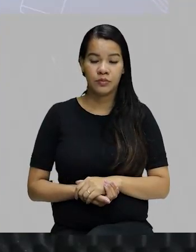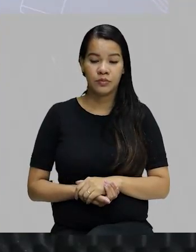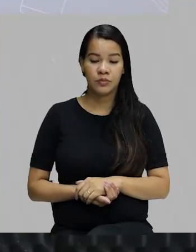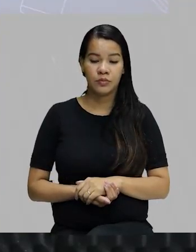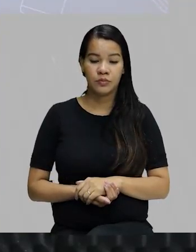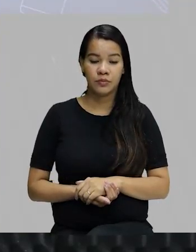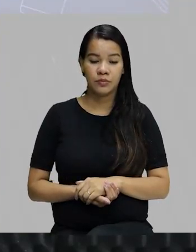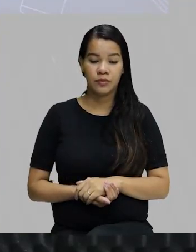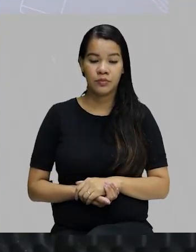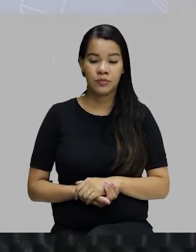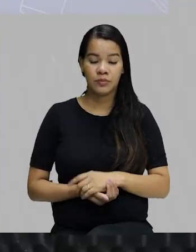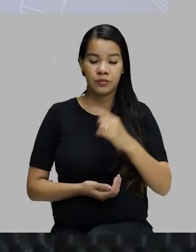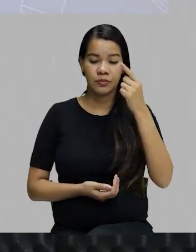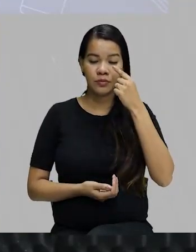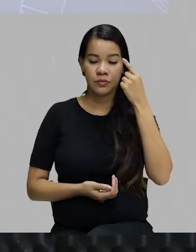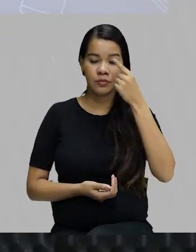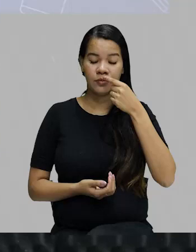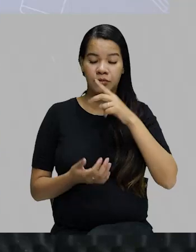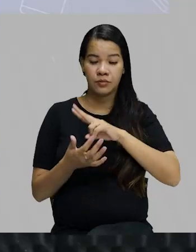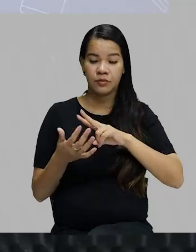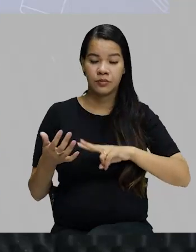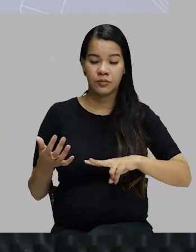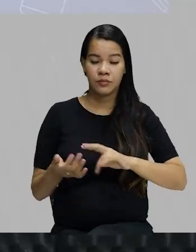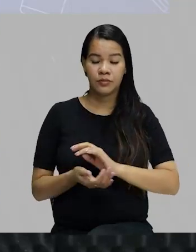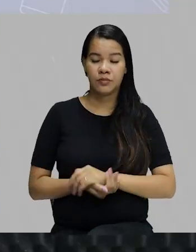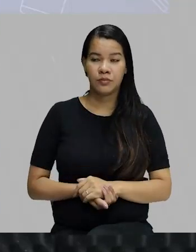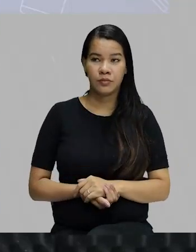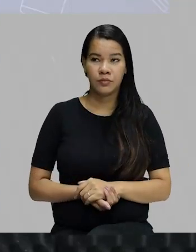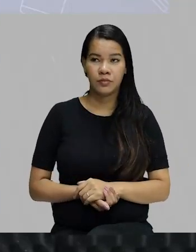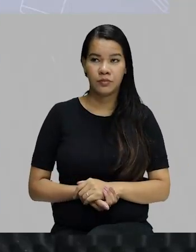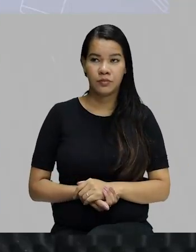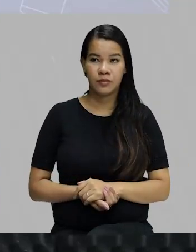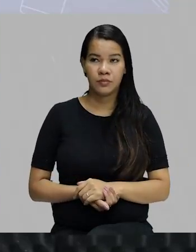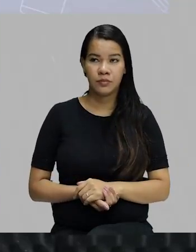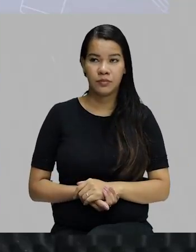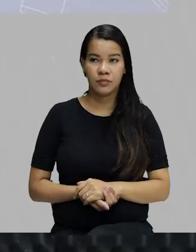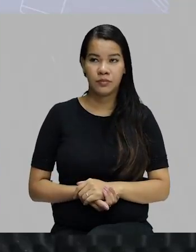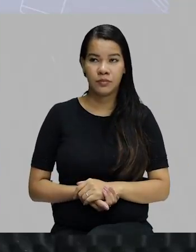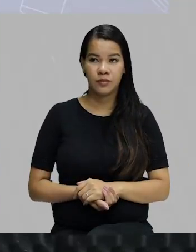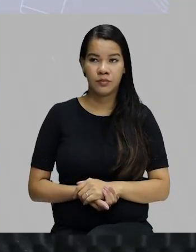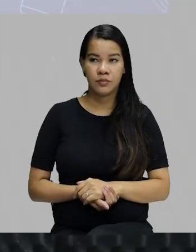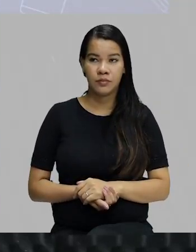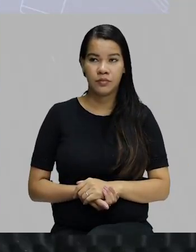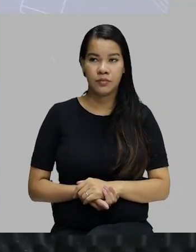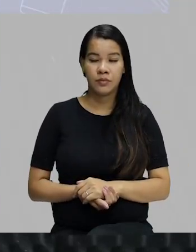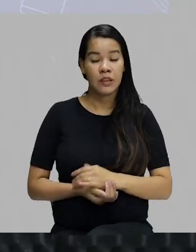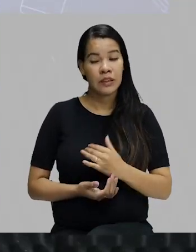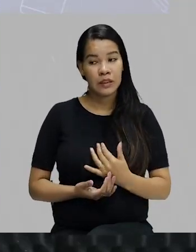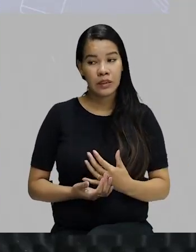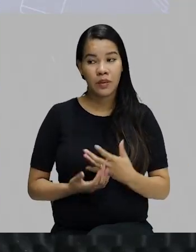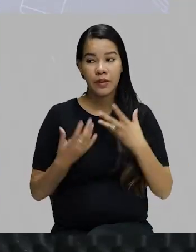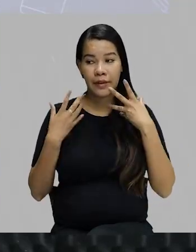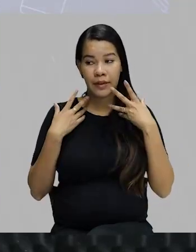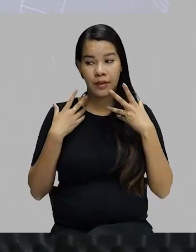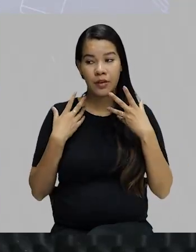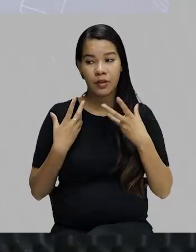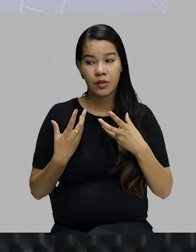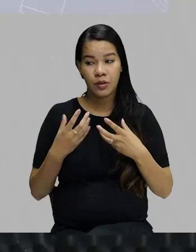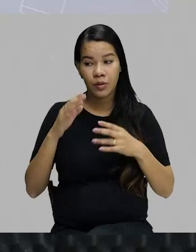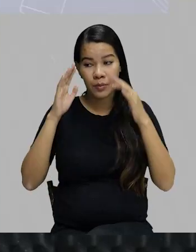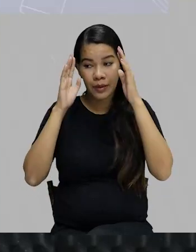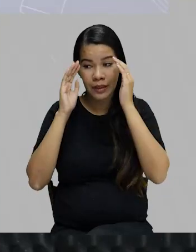padre. Escuta lo que te está diciendo tu padre. Então, escuta lo que te está diciendo tu